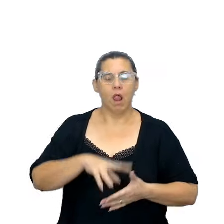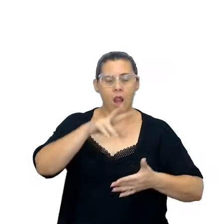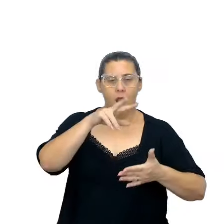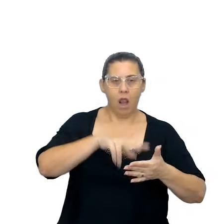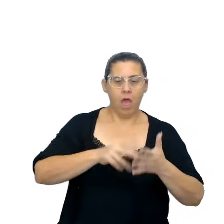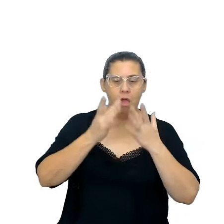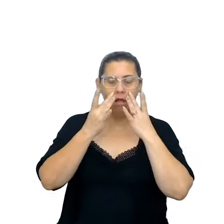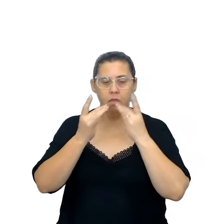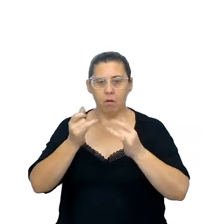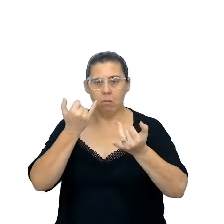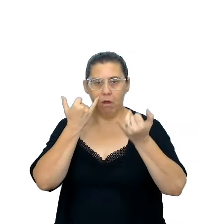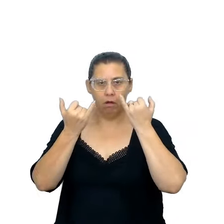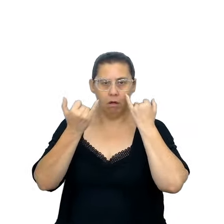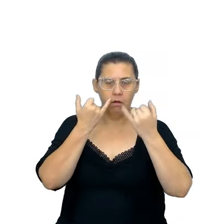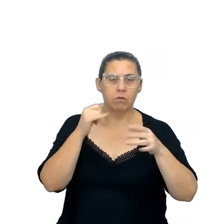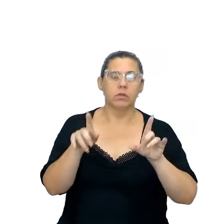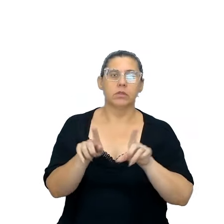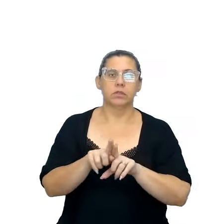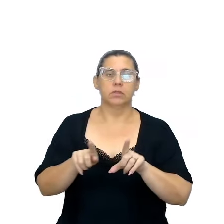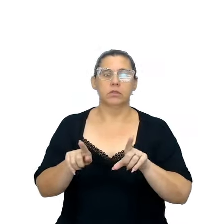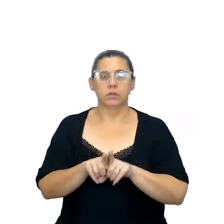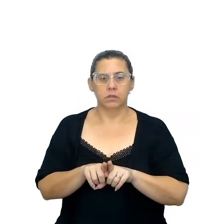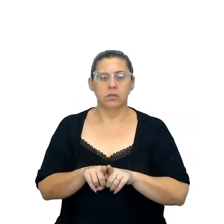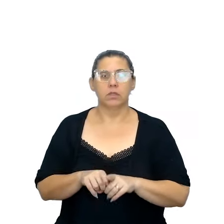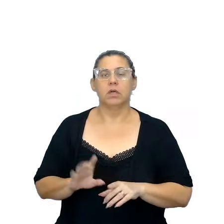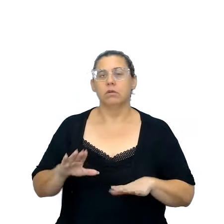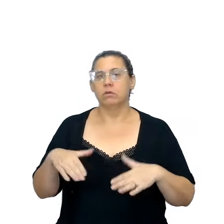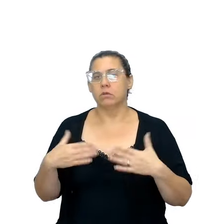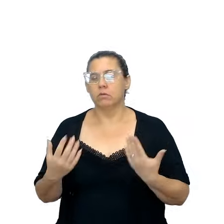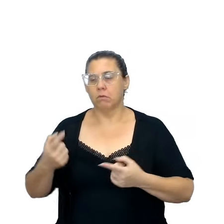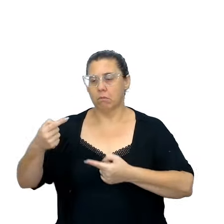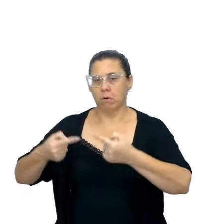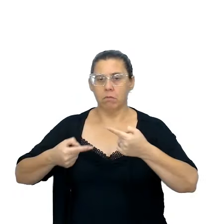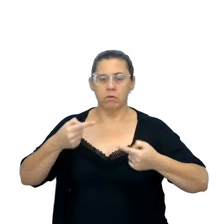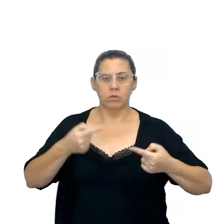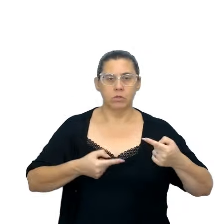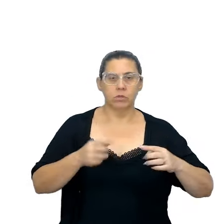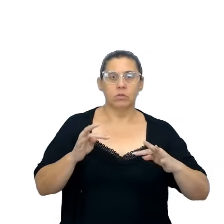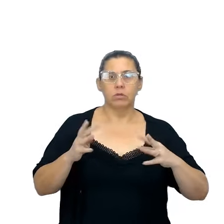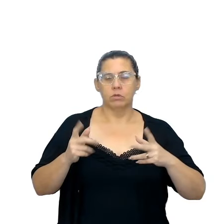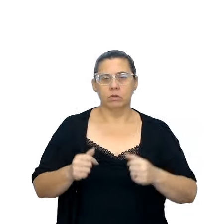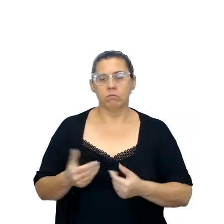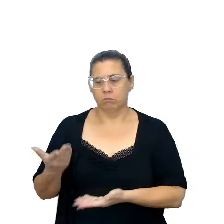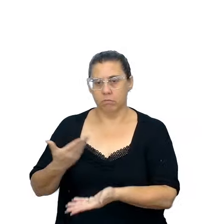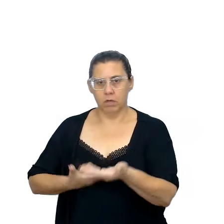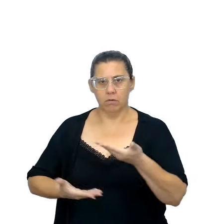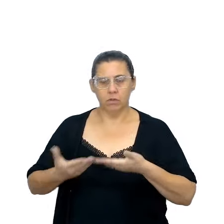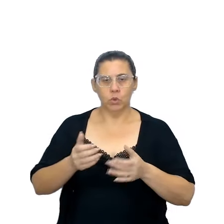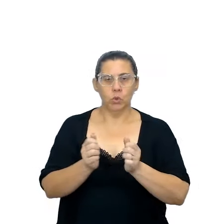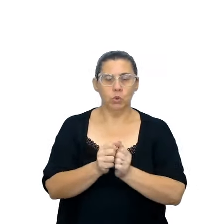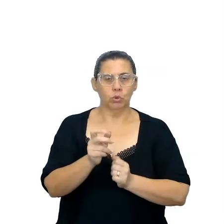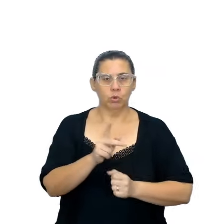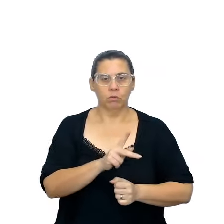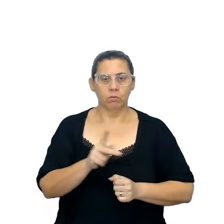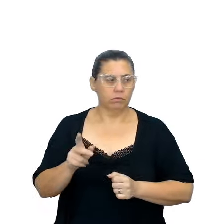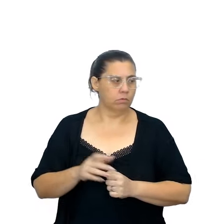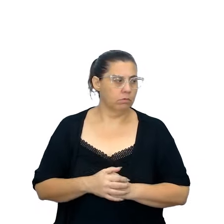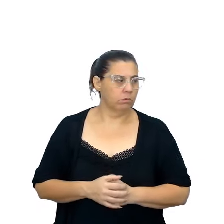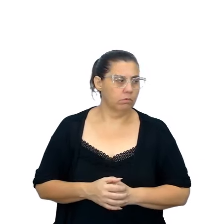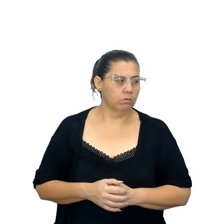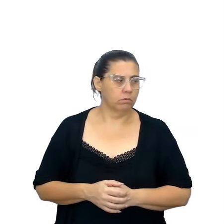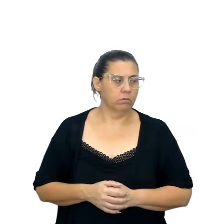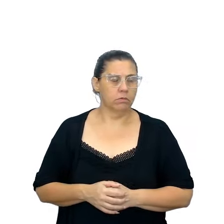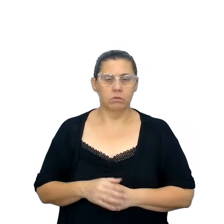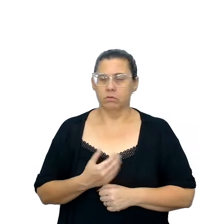atentamente as informações a seguir, as quais serão discutidas por meio da mediação do seu professor. Texto